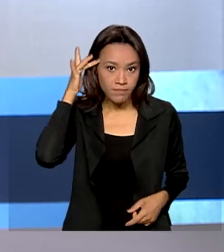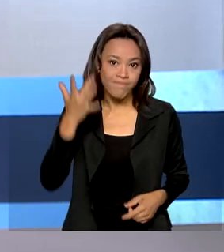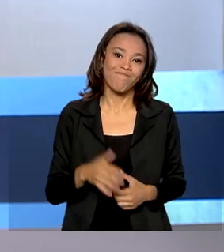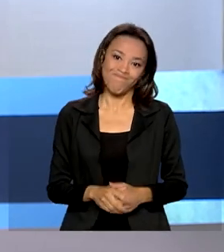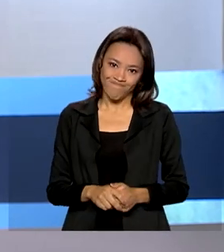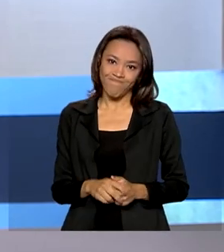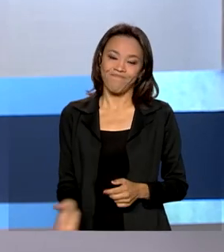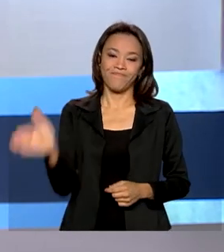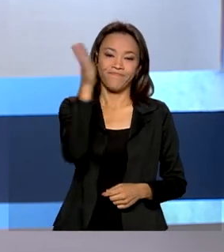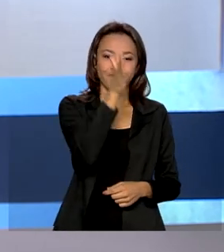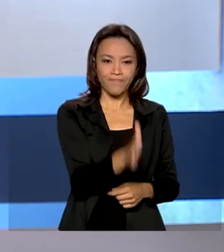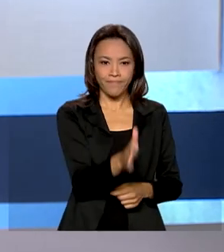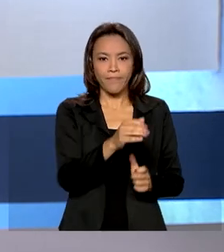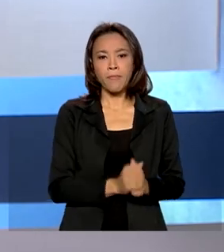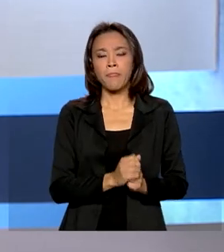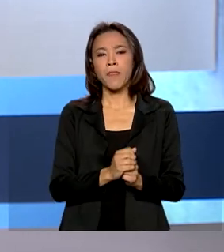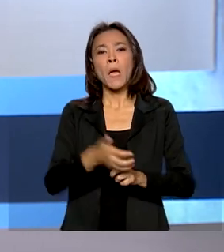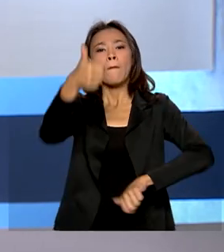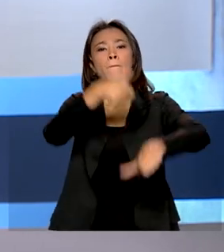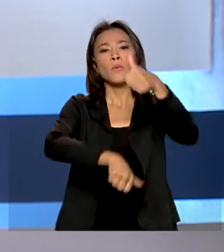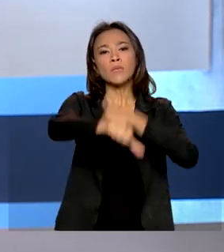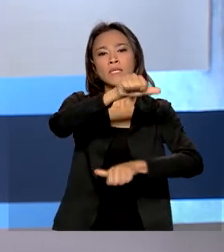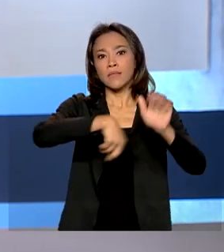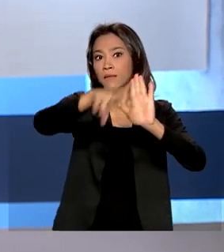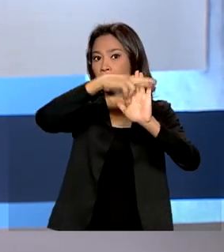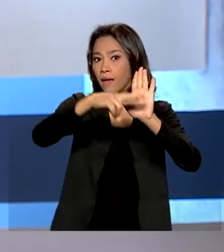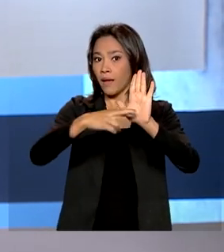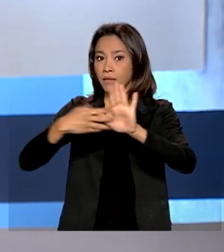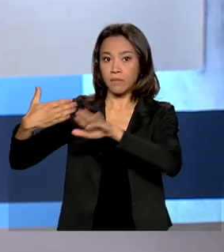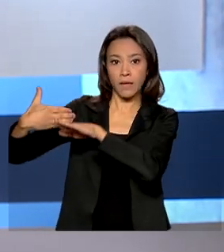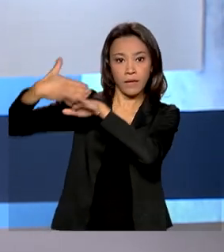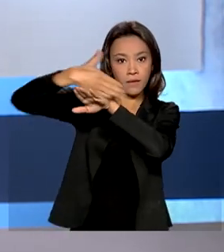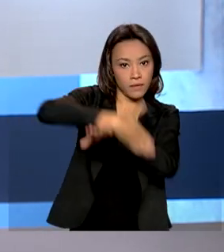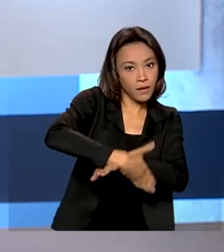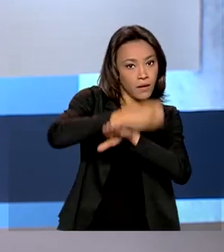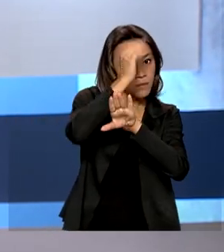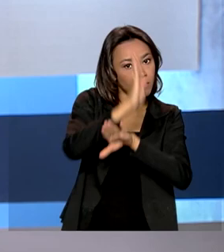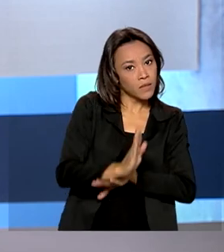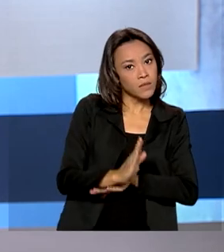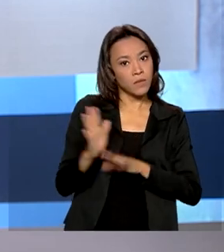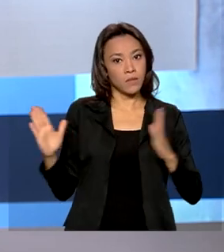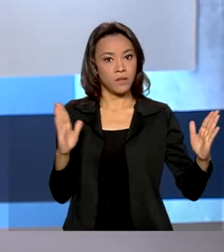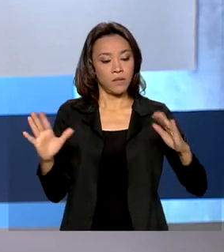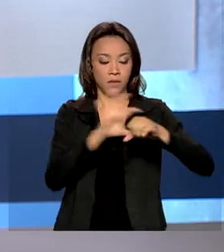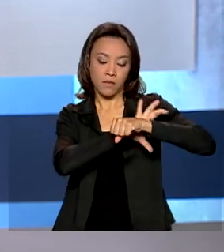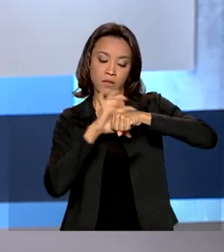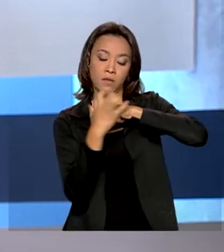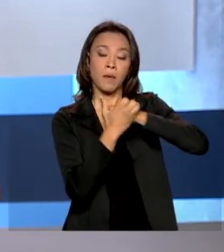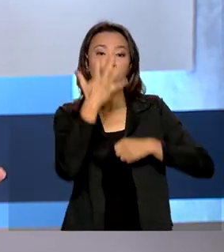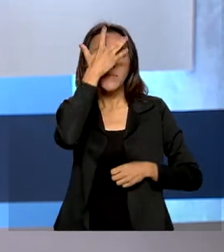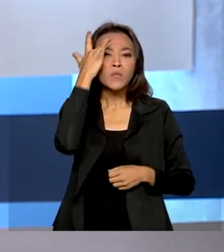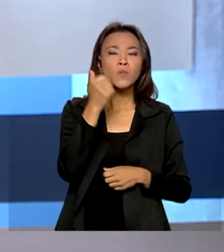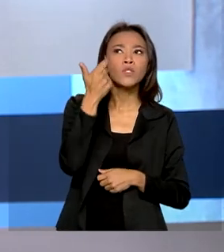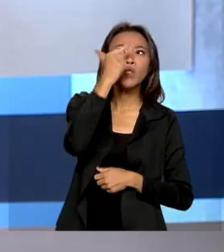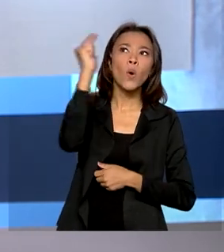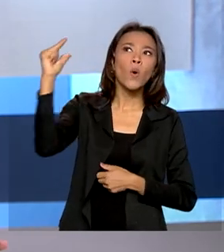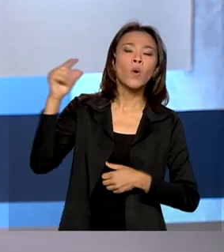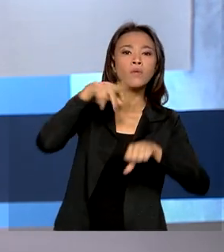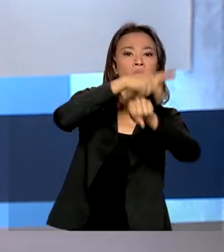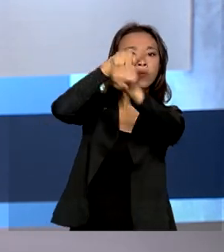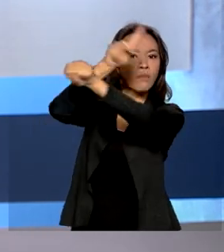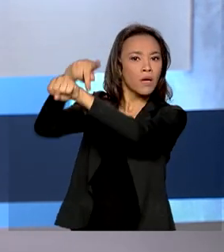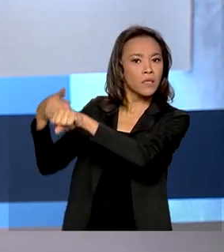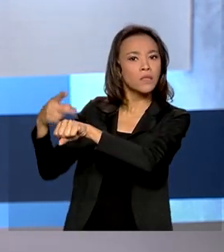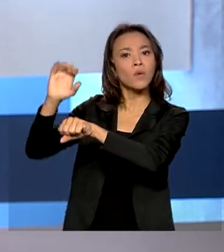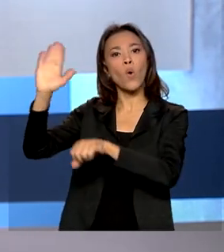Mudança nas restrições de entrada no Brasil durante a pandemia. Agora, passageiros com origem ou passagem por qualquer